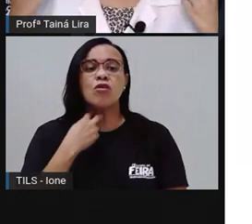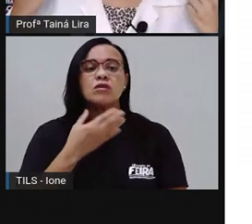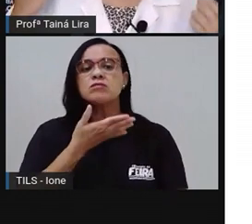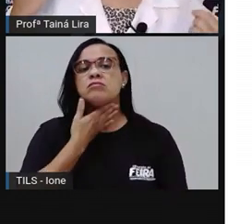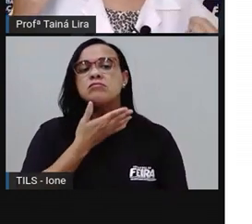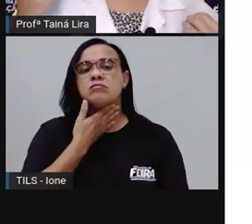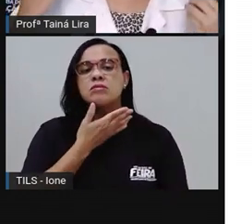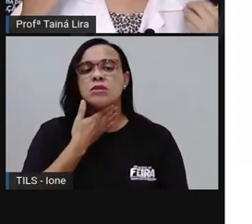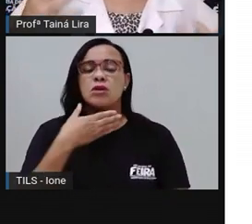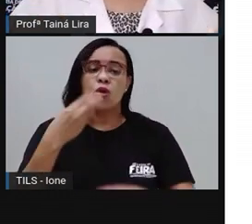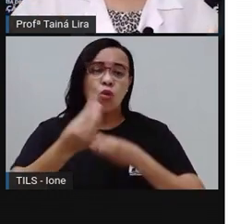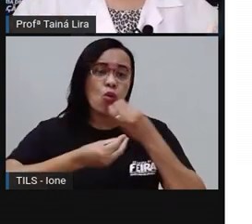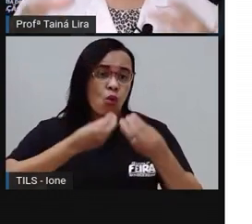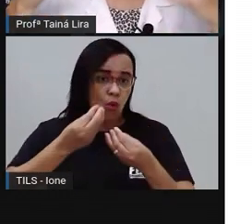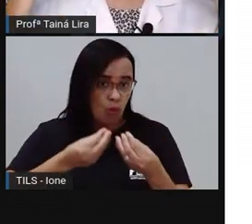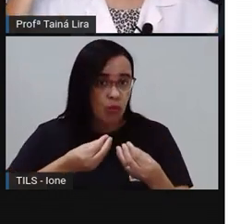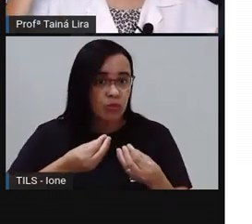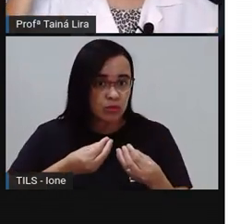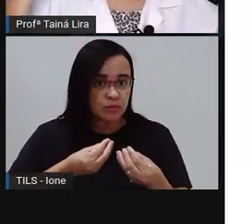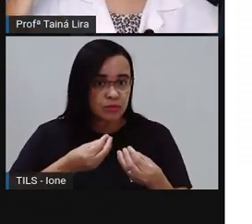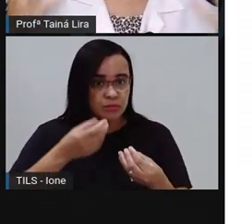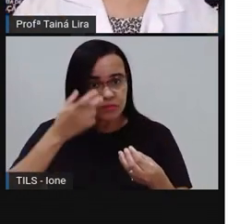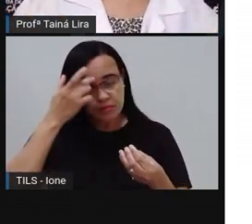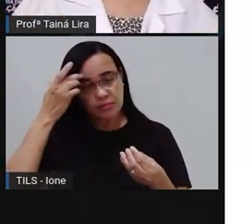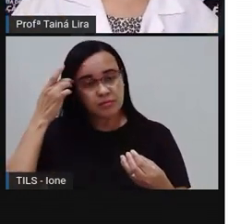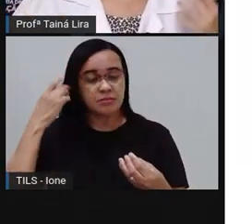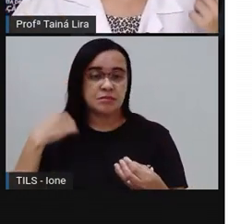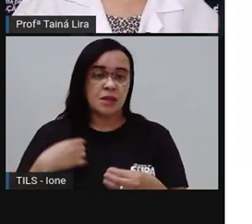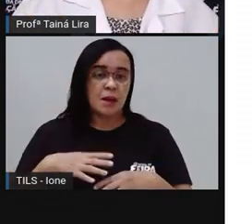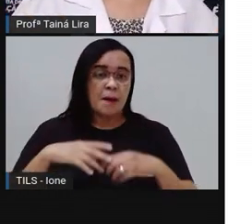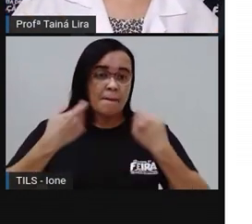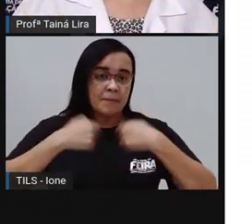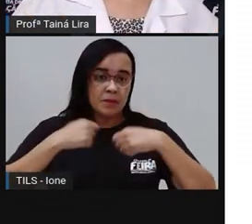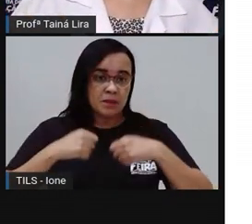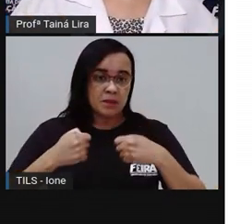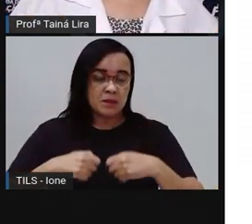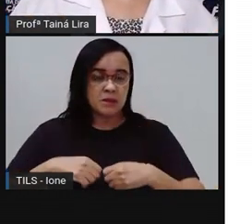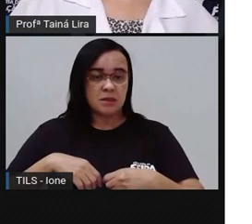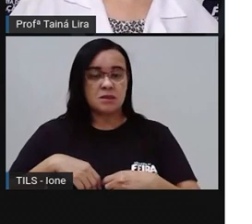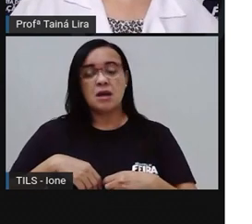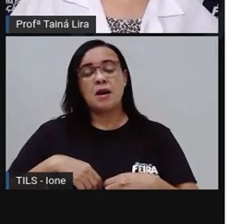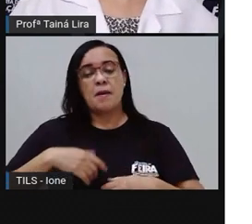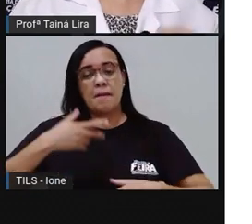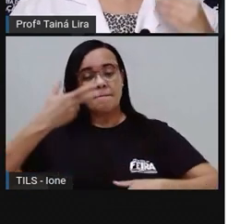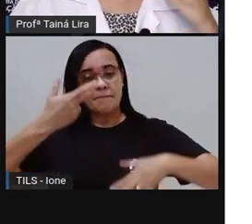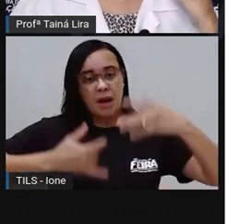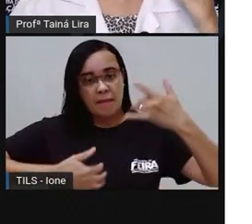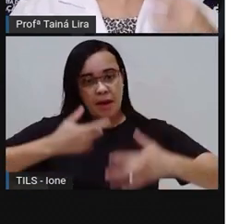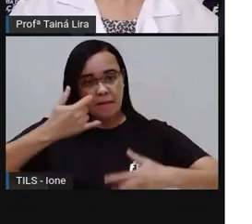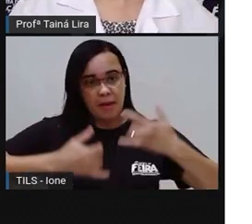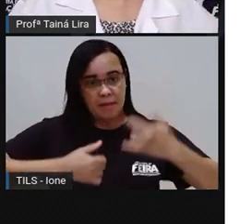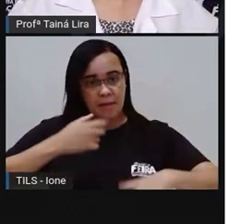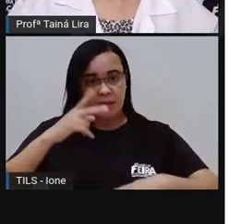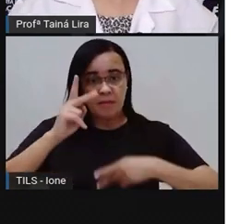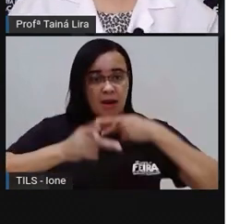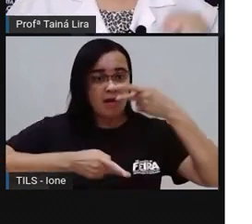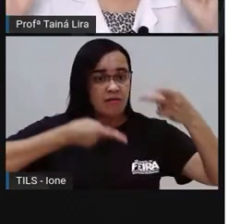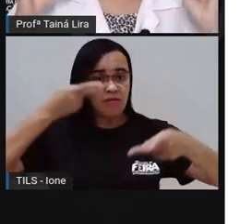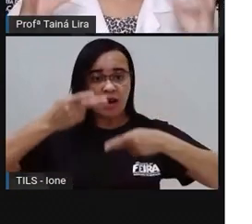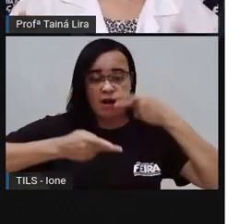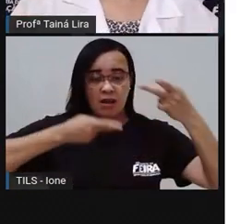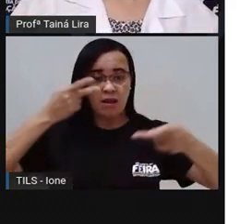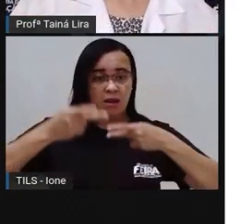Então a gente precisa falar de forma clara, olha lá, Pró até colocou aqui, ó, clareza na mensagem, tá?